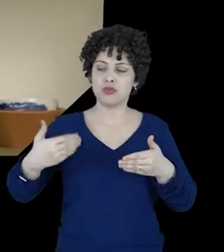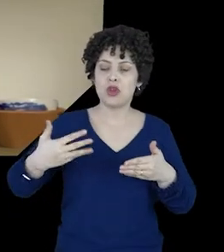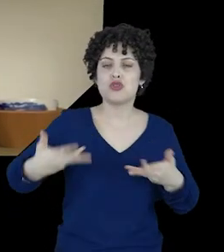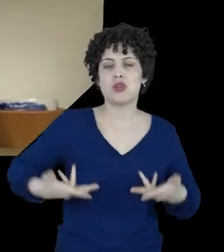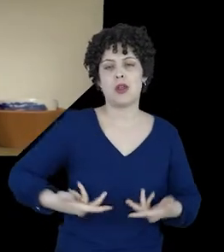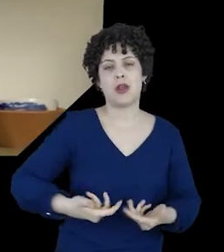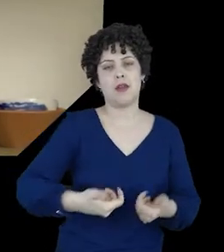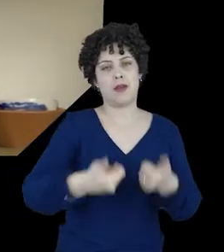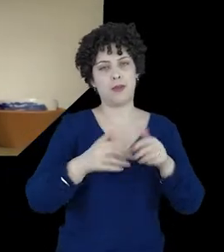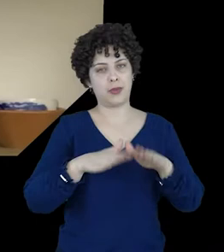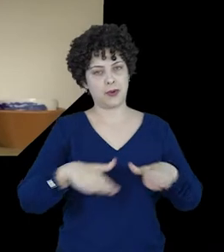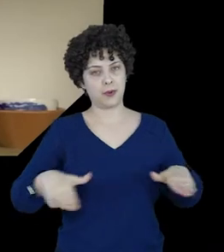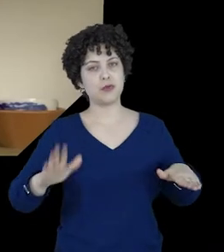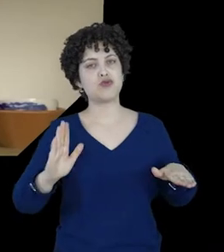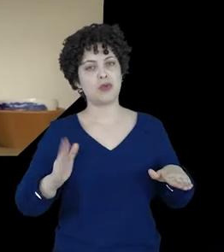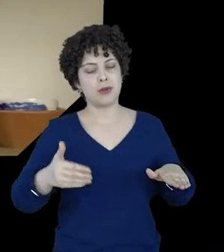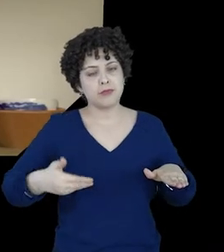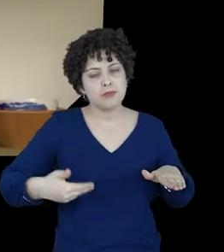mudando para melhor para as crianças.